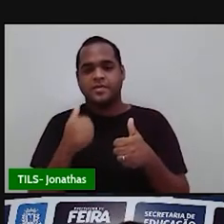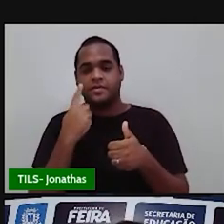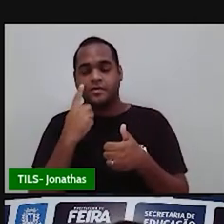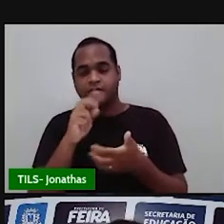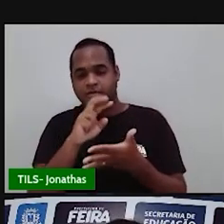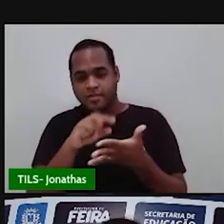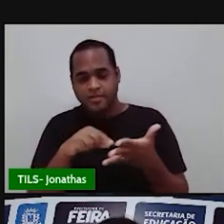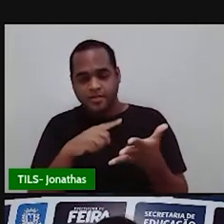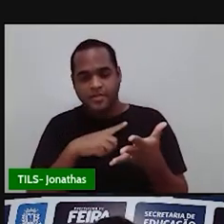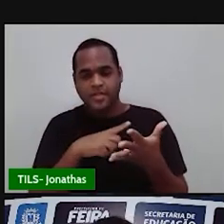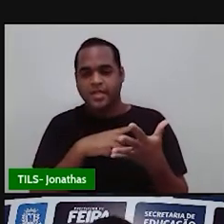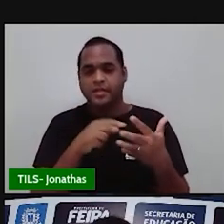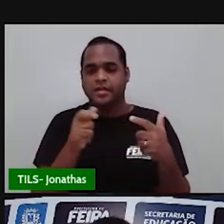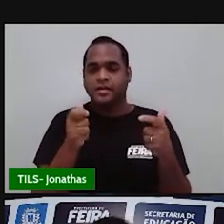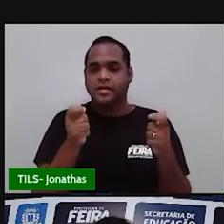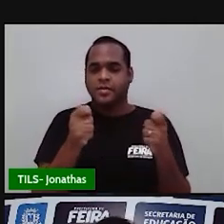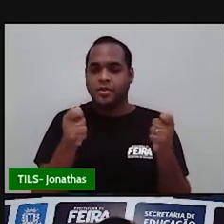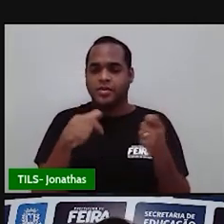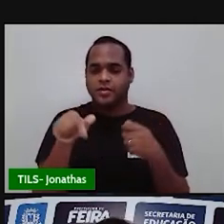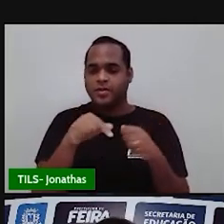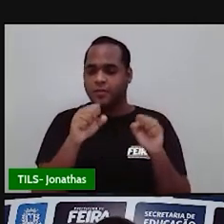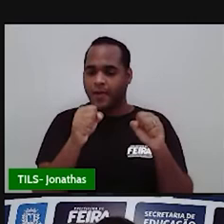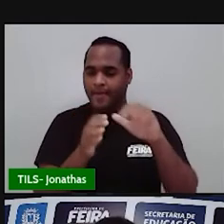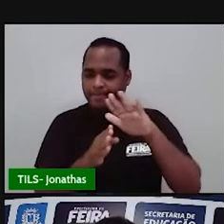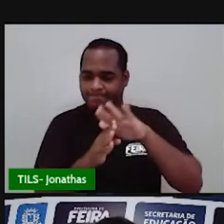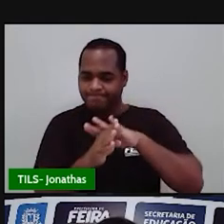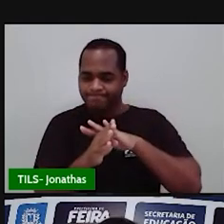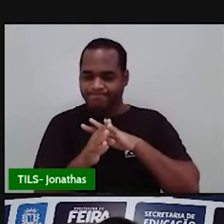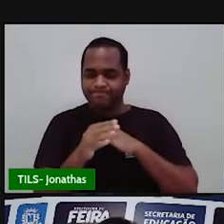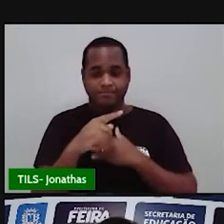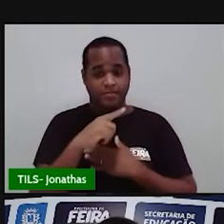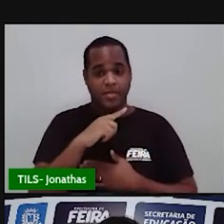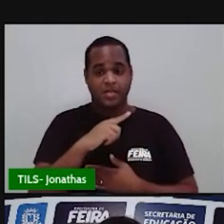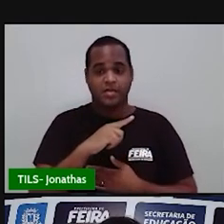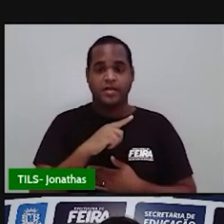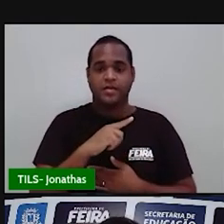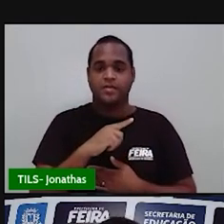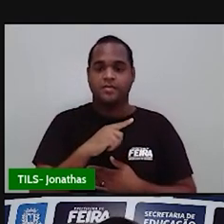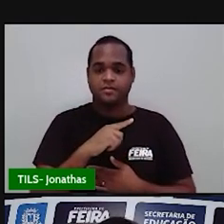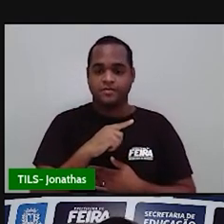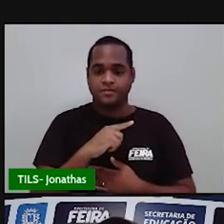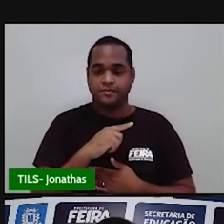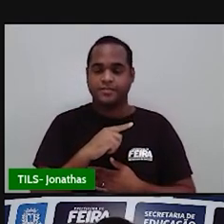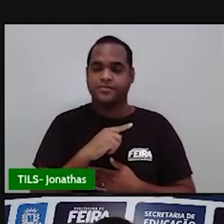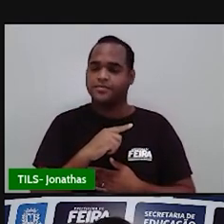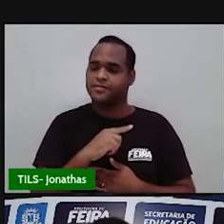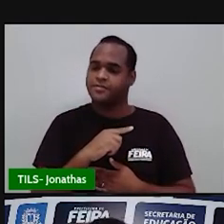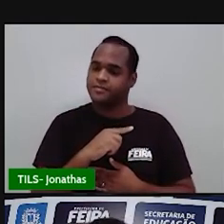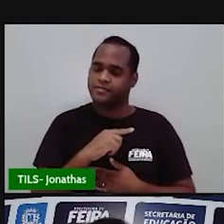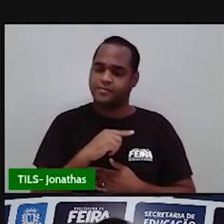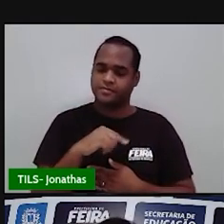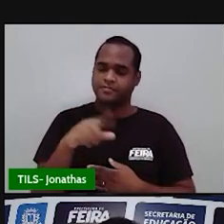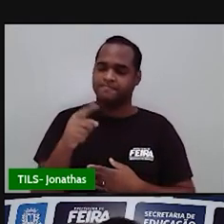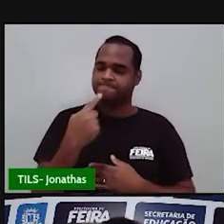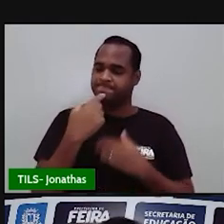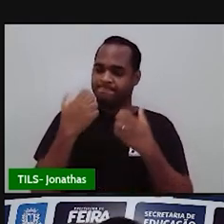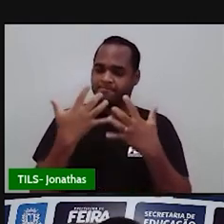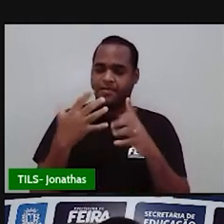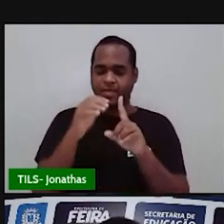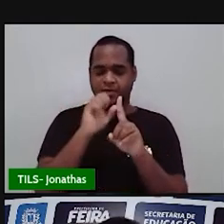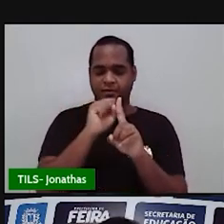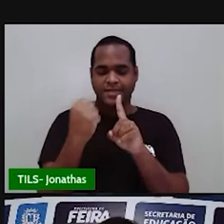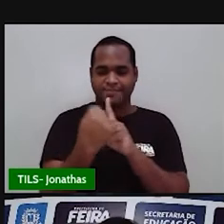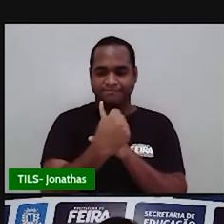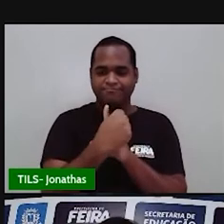está inserido, né? Pois é, nós fazemos parte de uma sociedade,